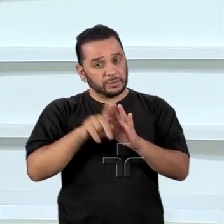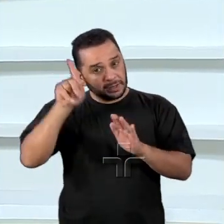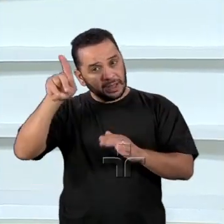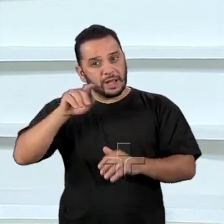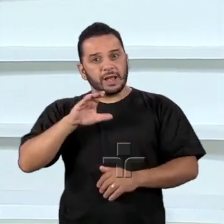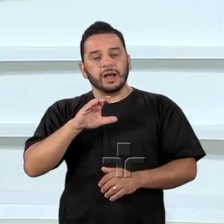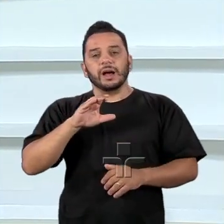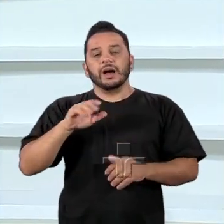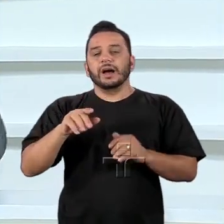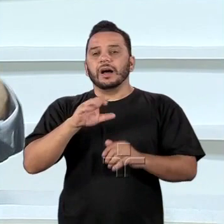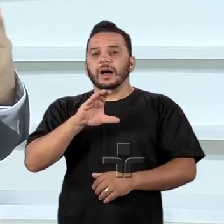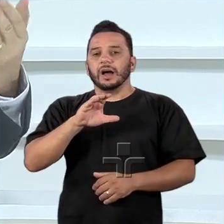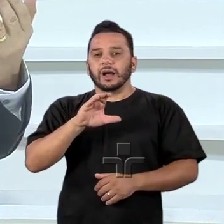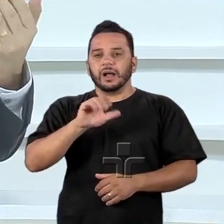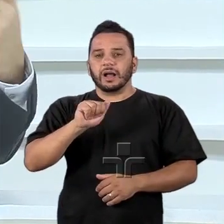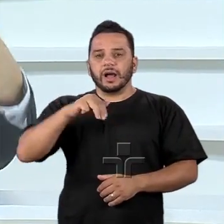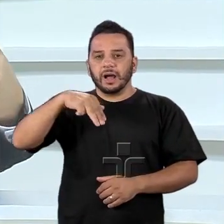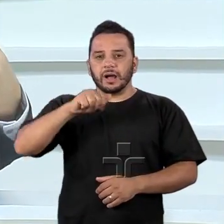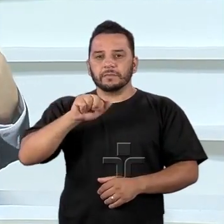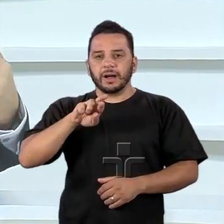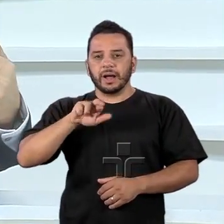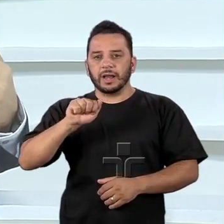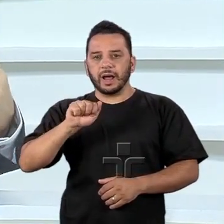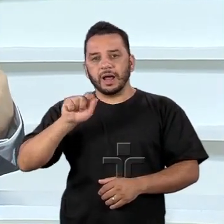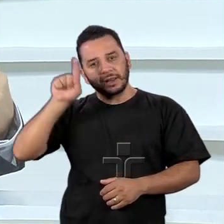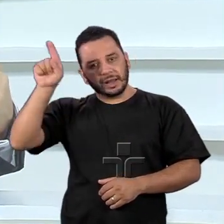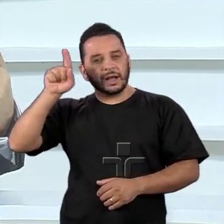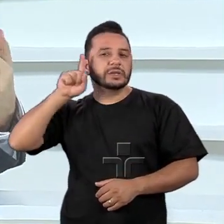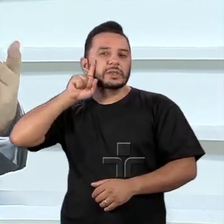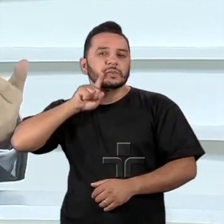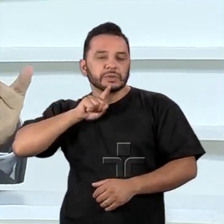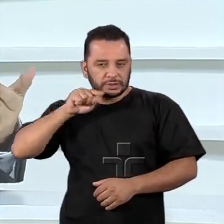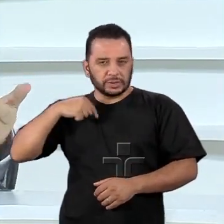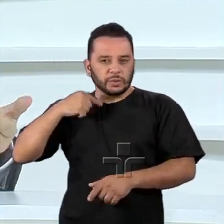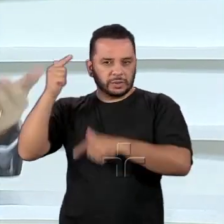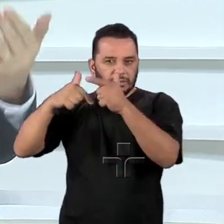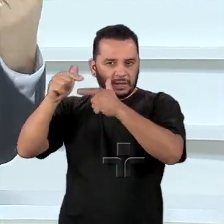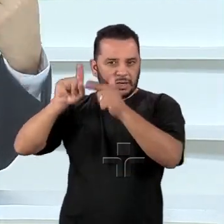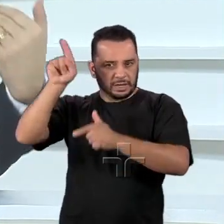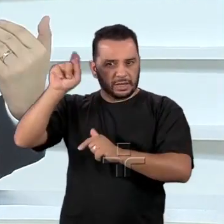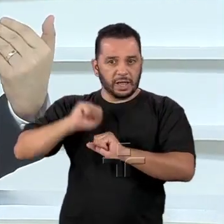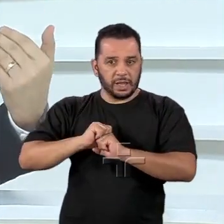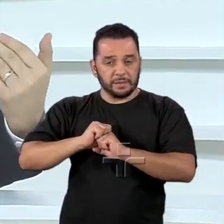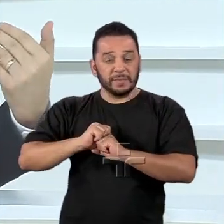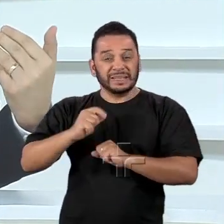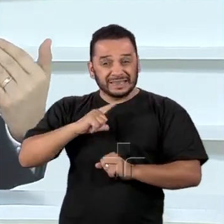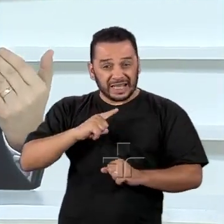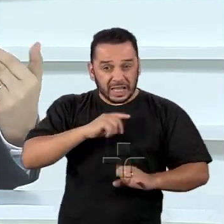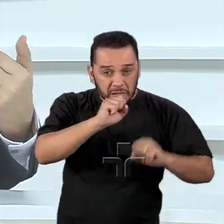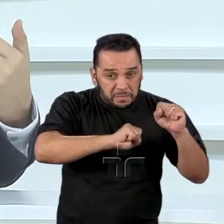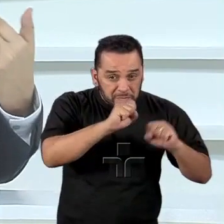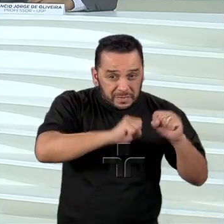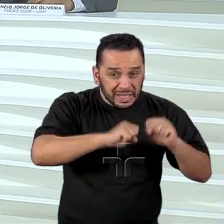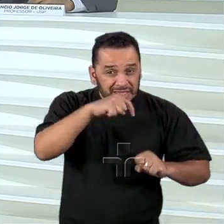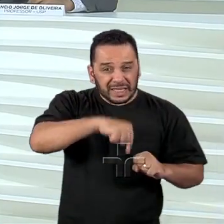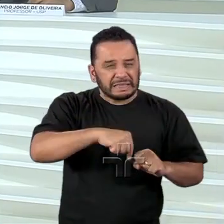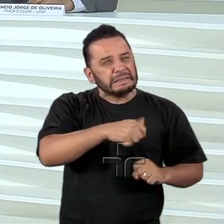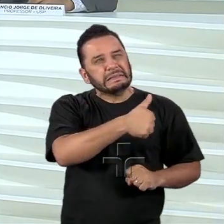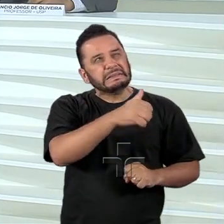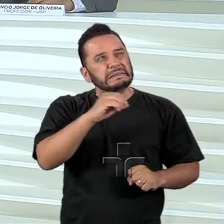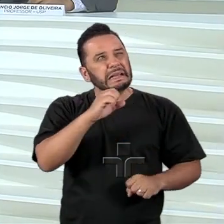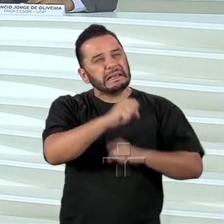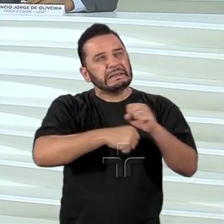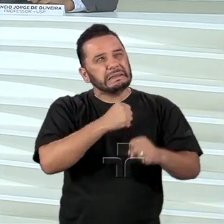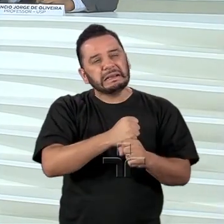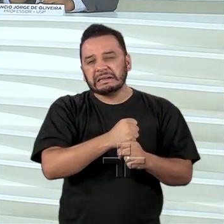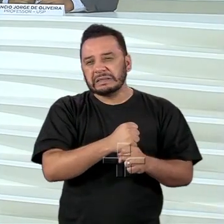para cá, e as empresas americanas no Brasil estão aqui há mais de 100 anos, ou há quase 100 anos, algumas